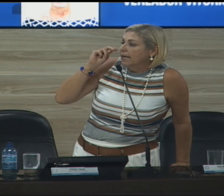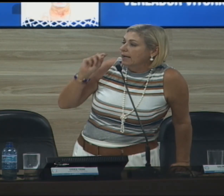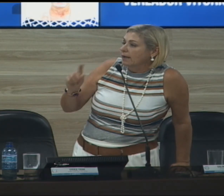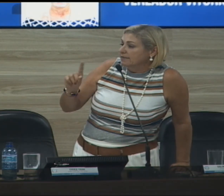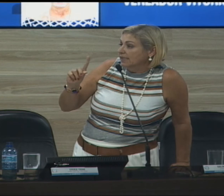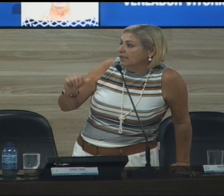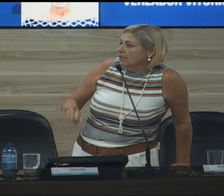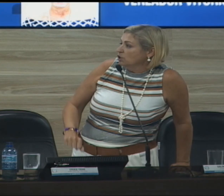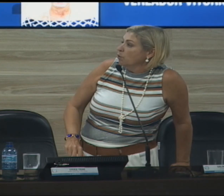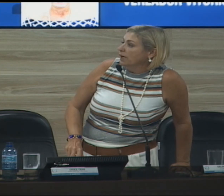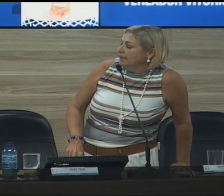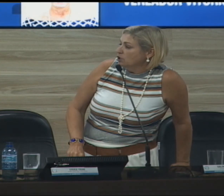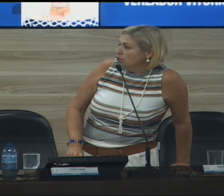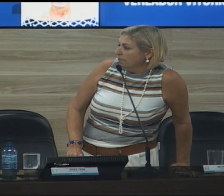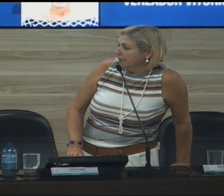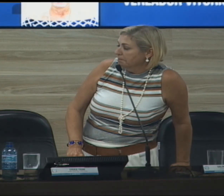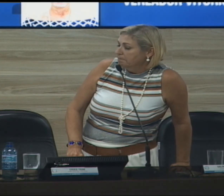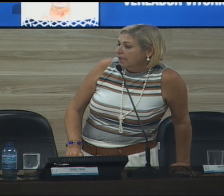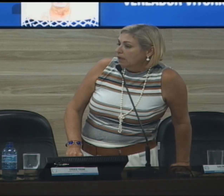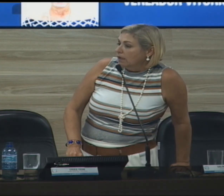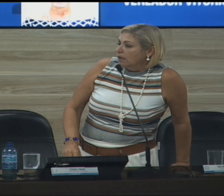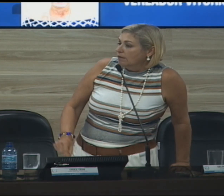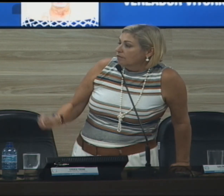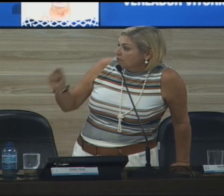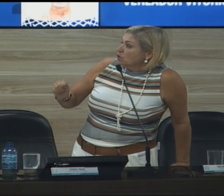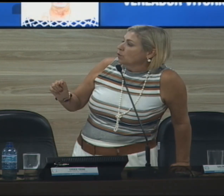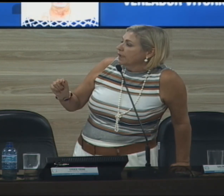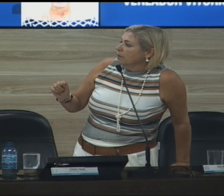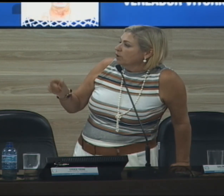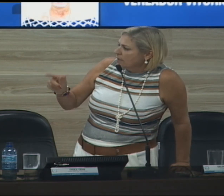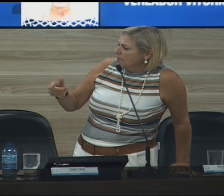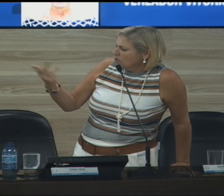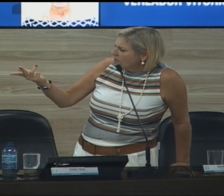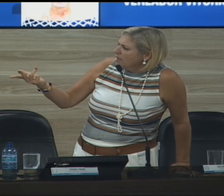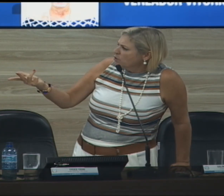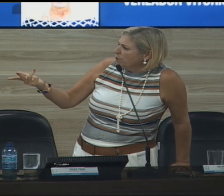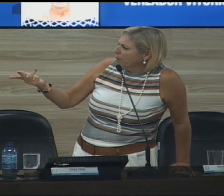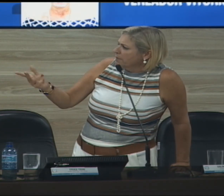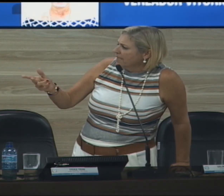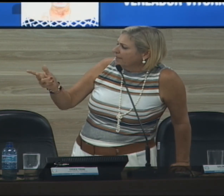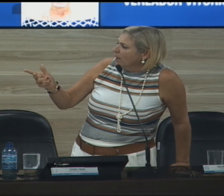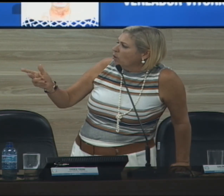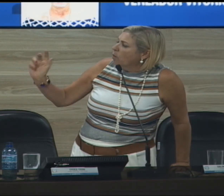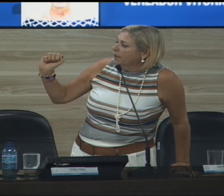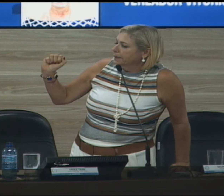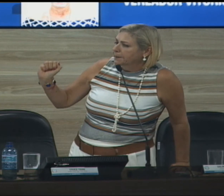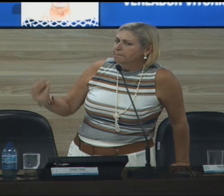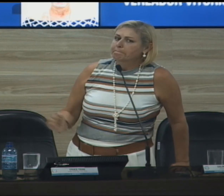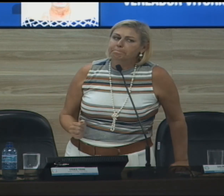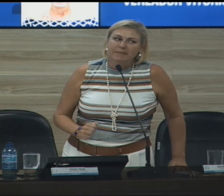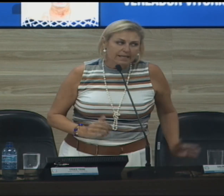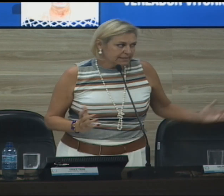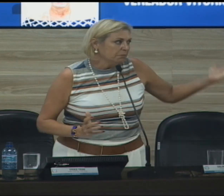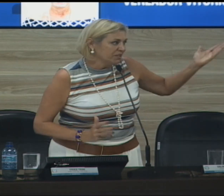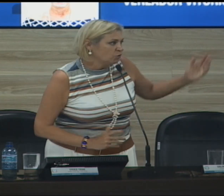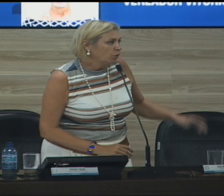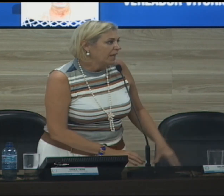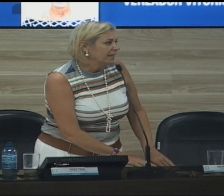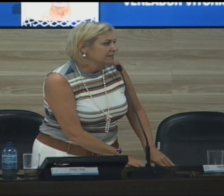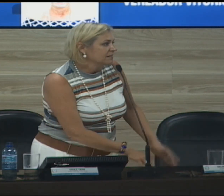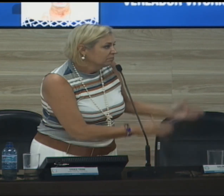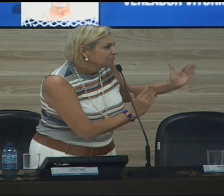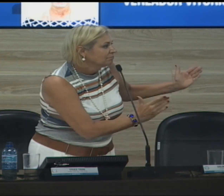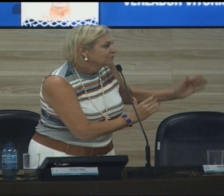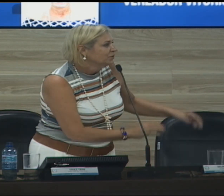a secretaria de mobilidade urbana visto que muitas vezes nós temos problemas até com caçambas